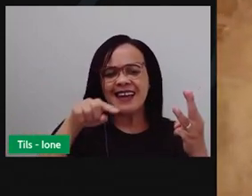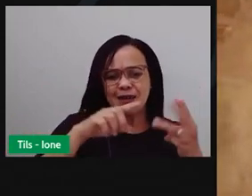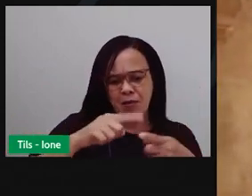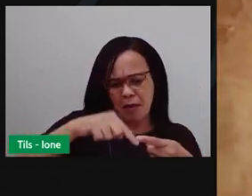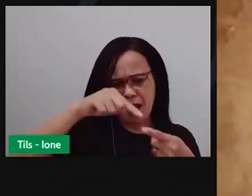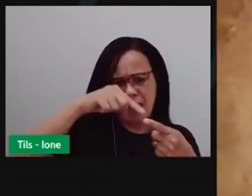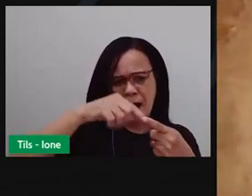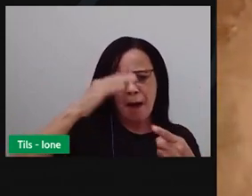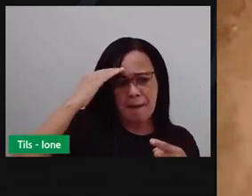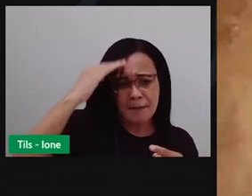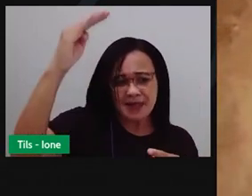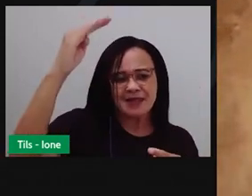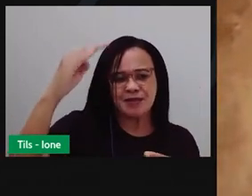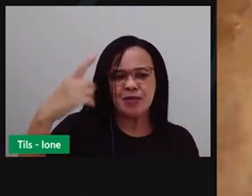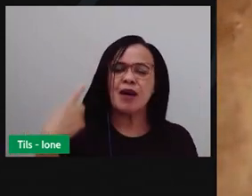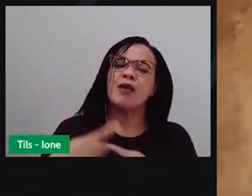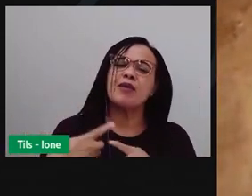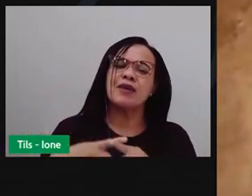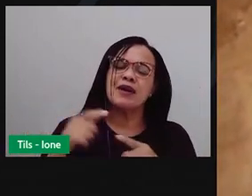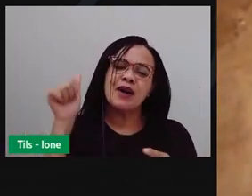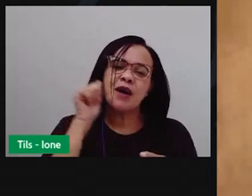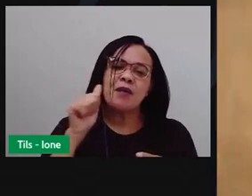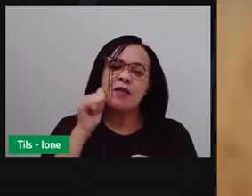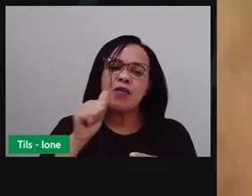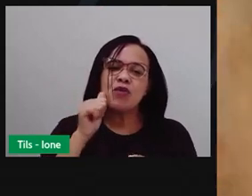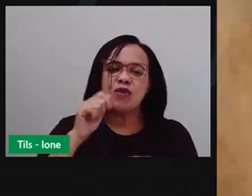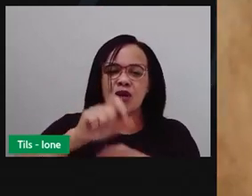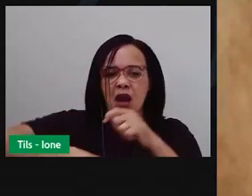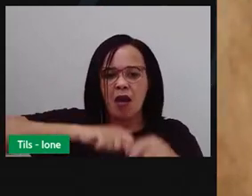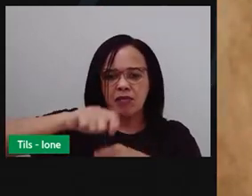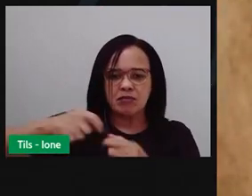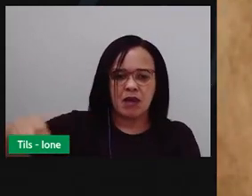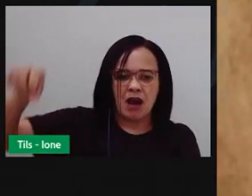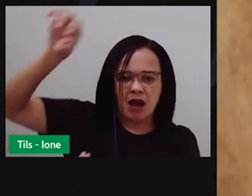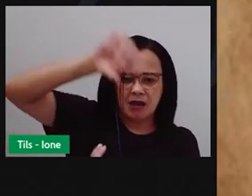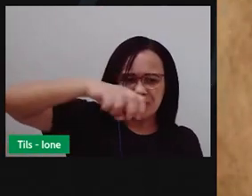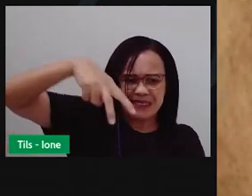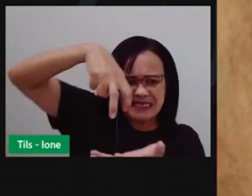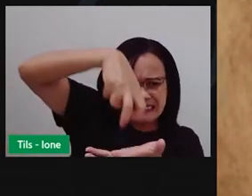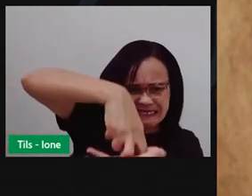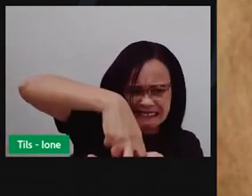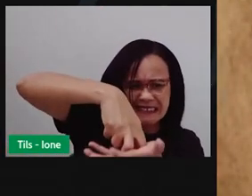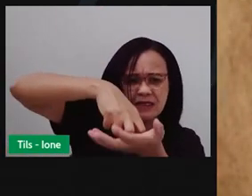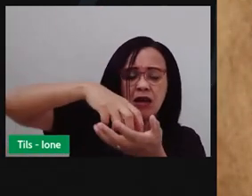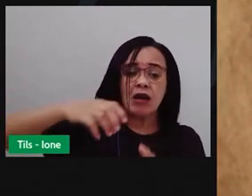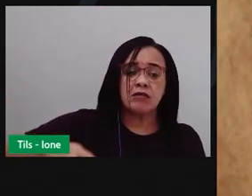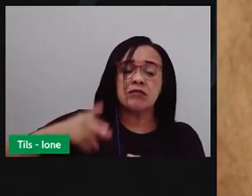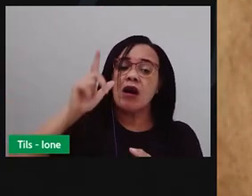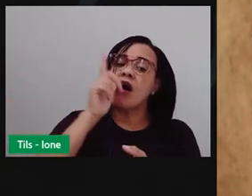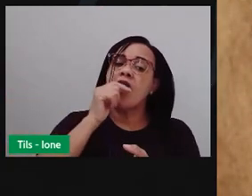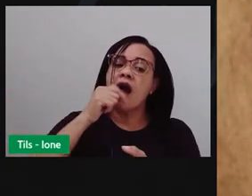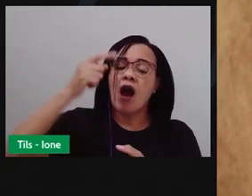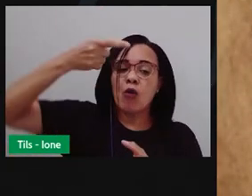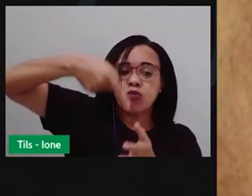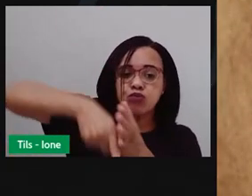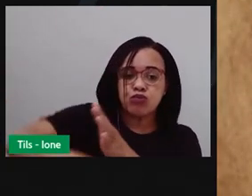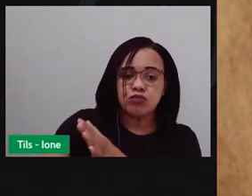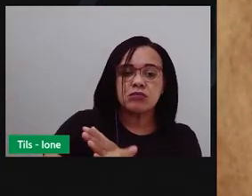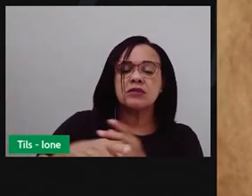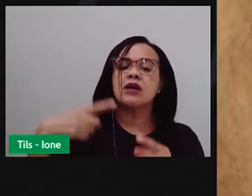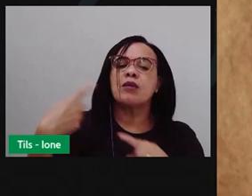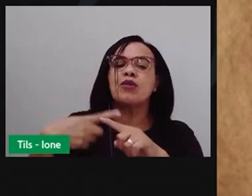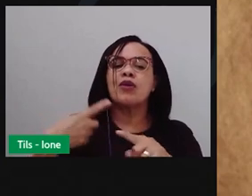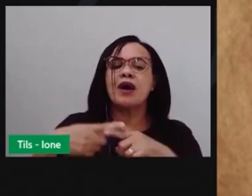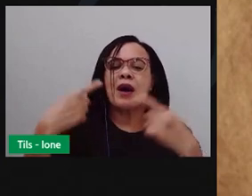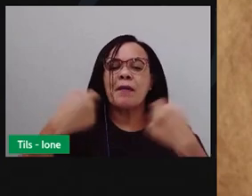As mulheres costumam amarrá-lo, colocá-lo de cabeça para baixo, castigá-lo, chegam a afogá-lo, até que o coitado arrume